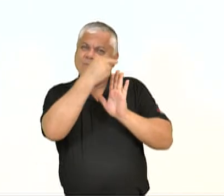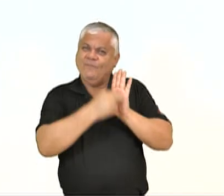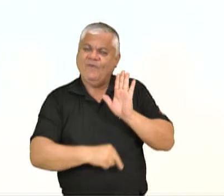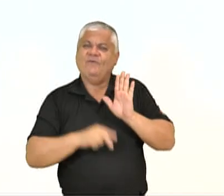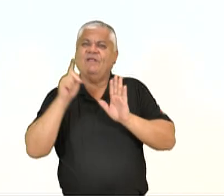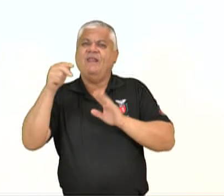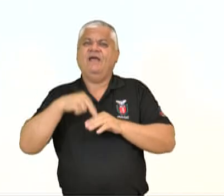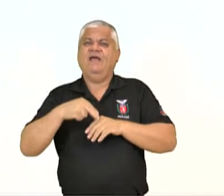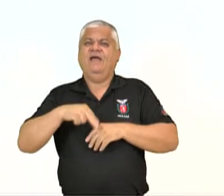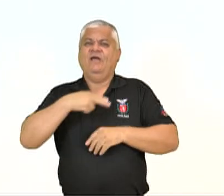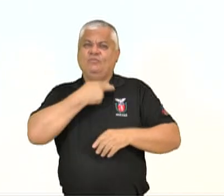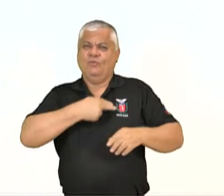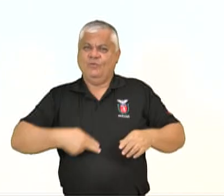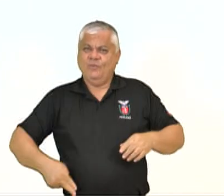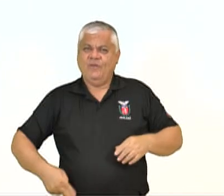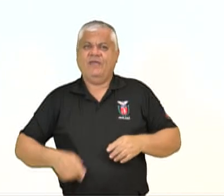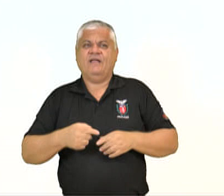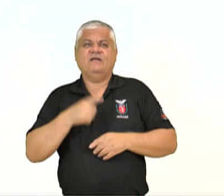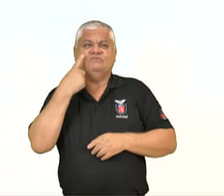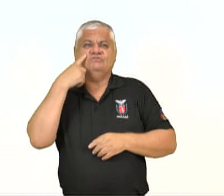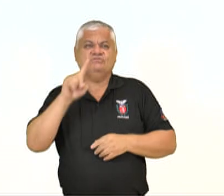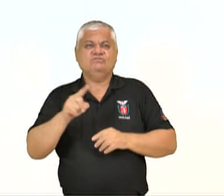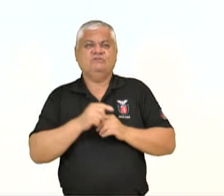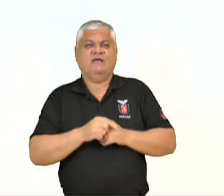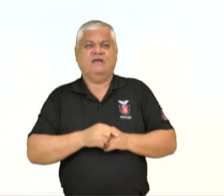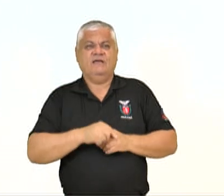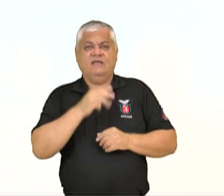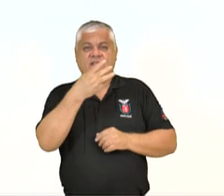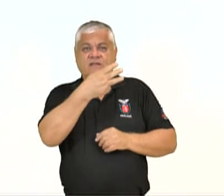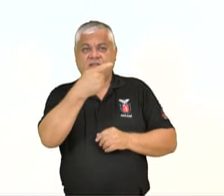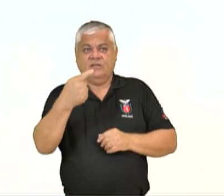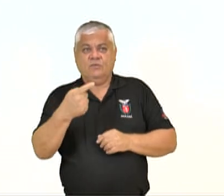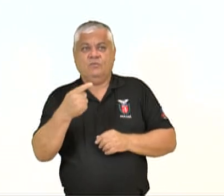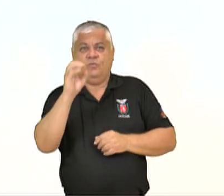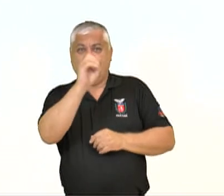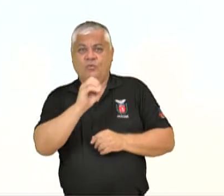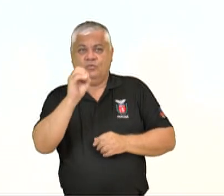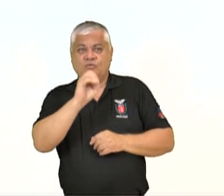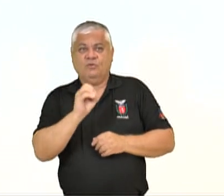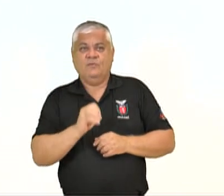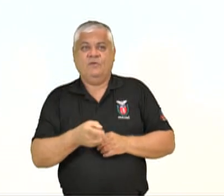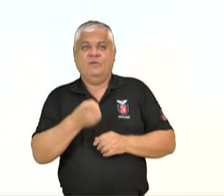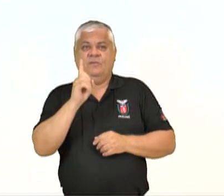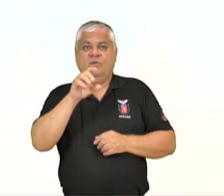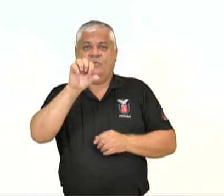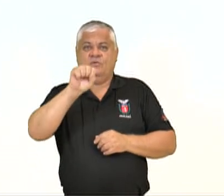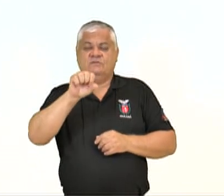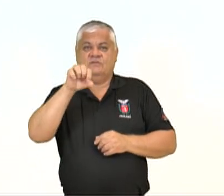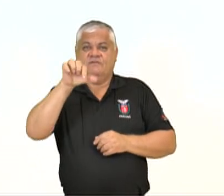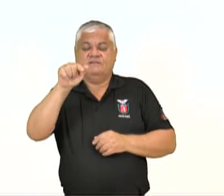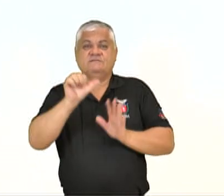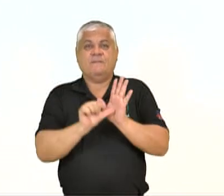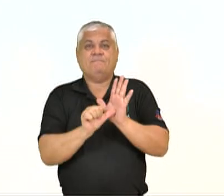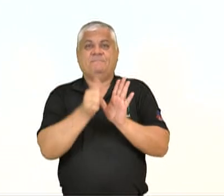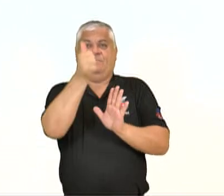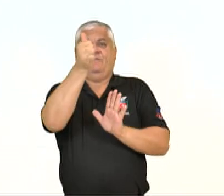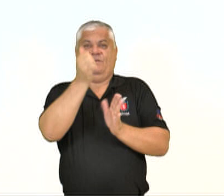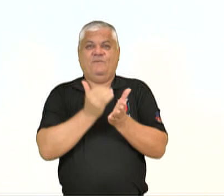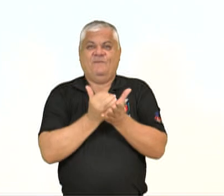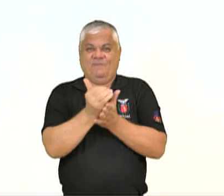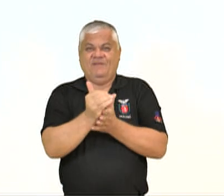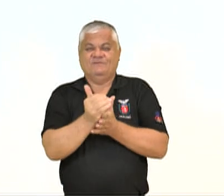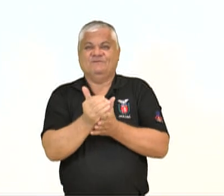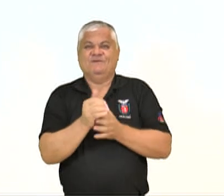31 de outubro de 1897, que se organizou a primeira atividade desportiva de orientação.